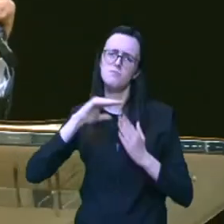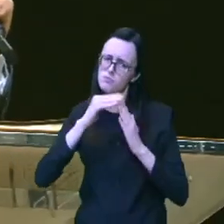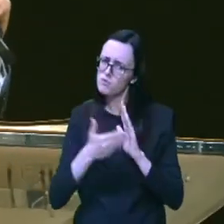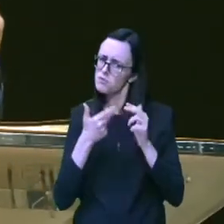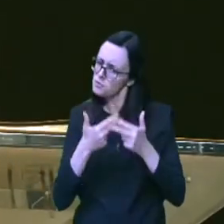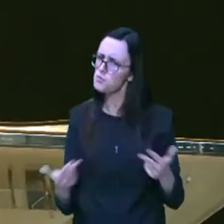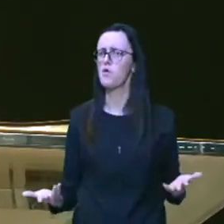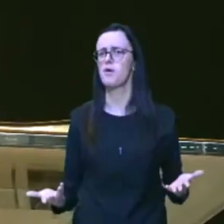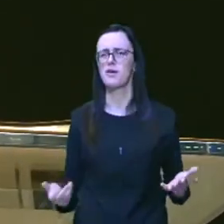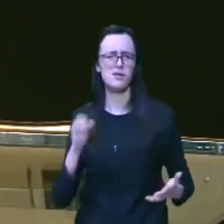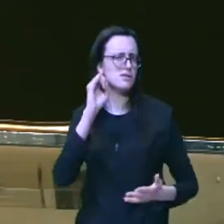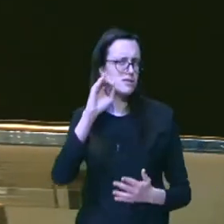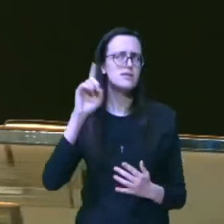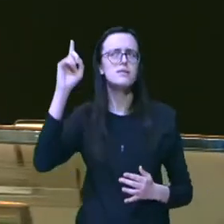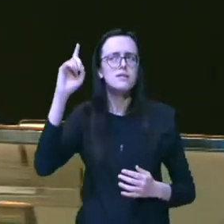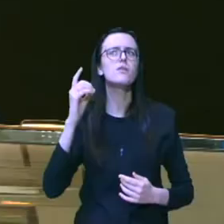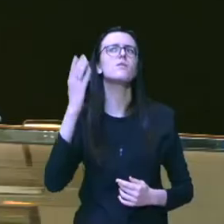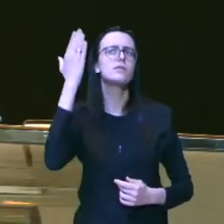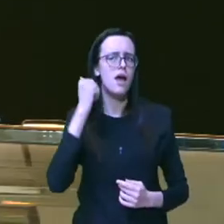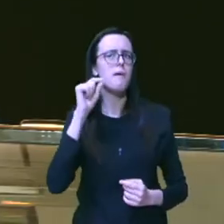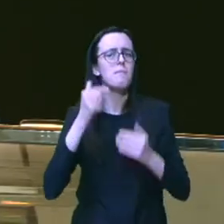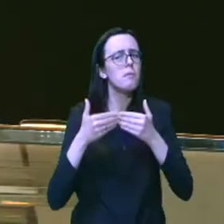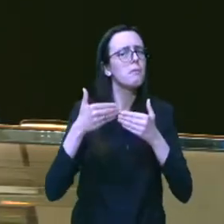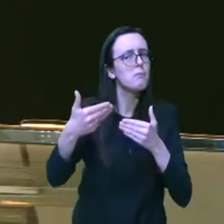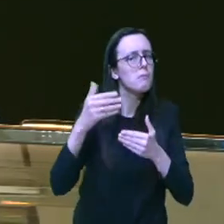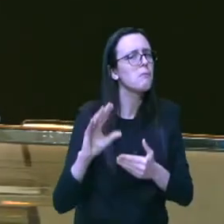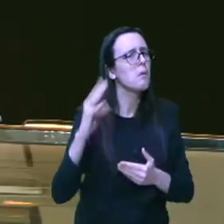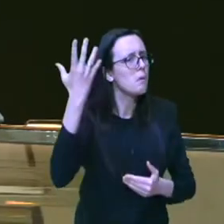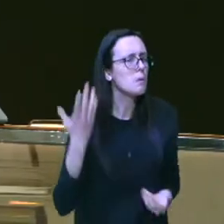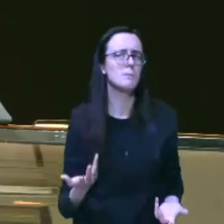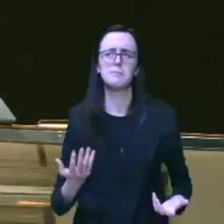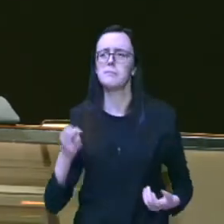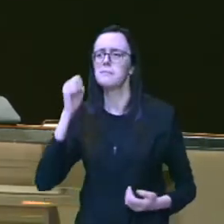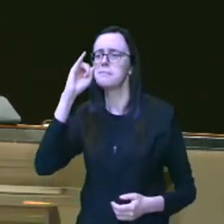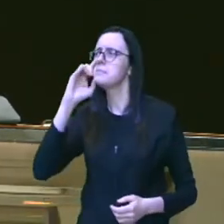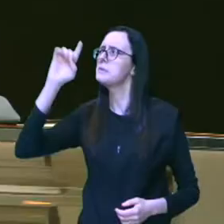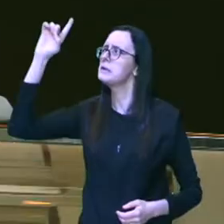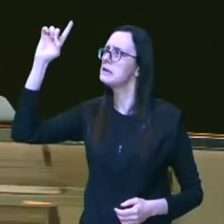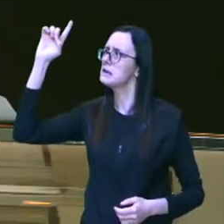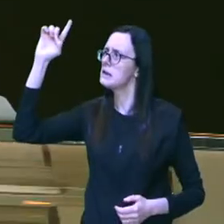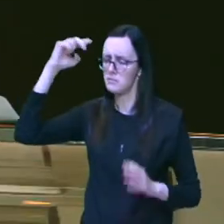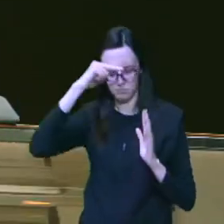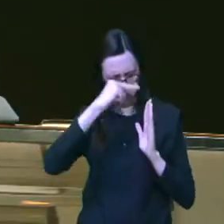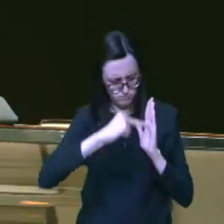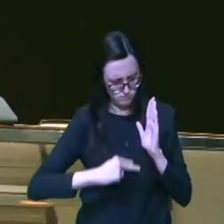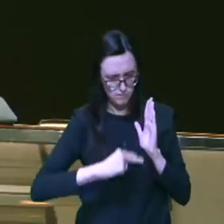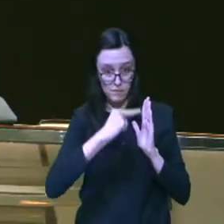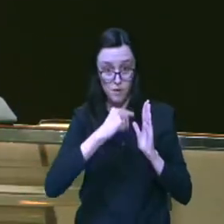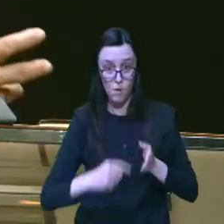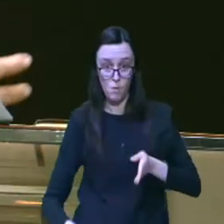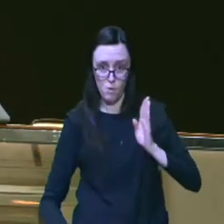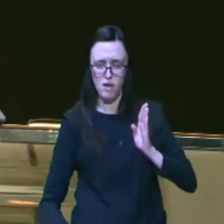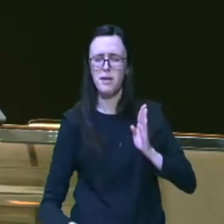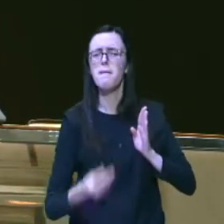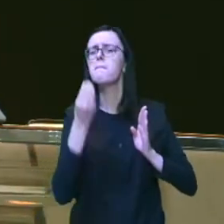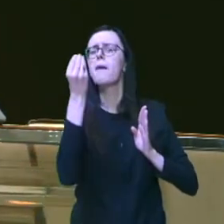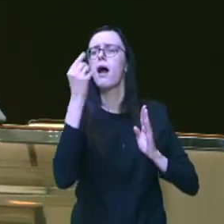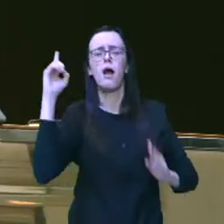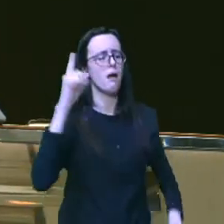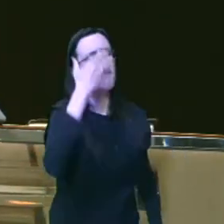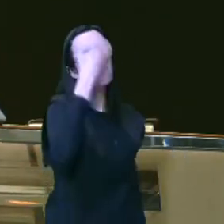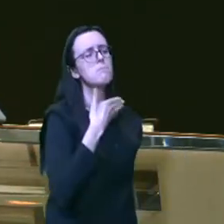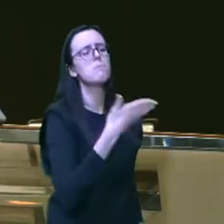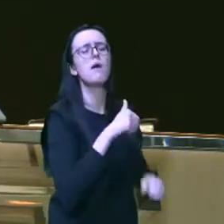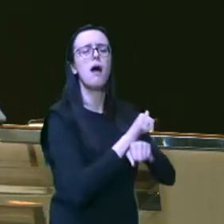se Deus conhece o que vai acontecer se Deus sonda os corações porque que ele vai provar